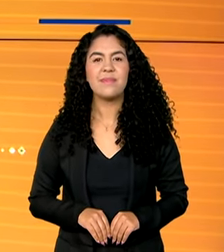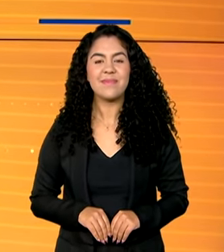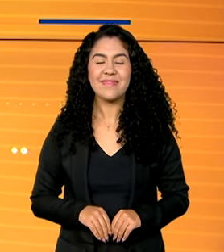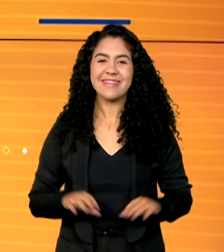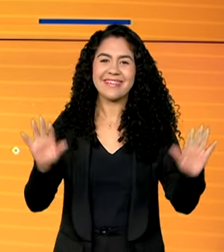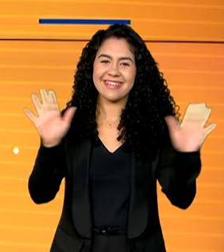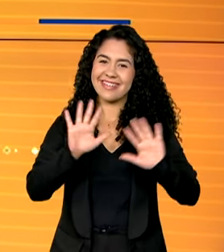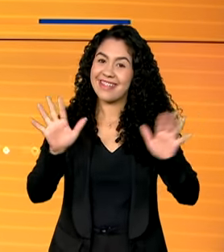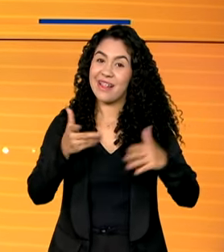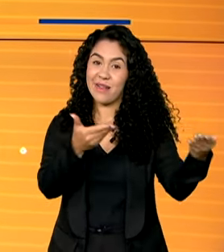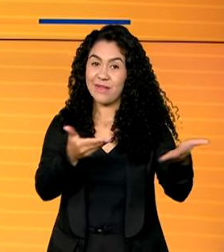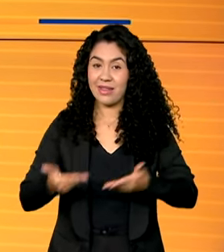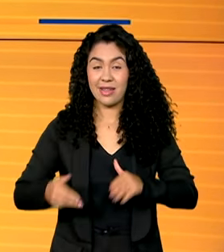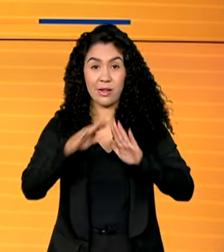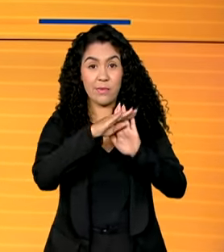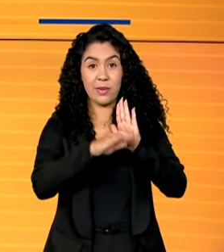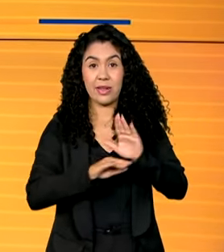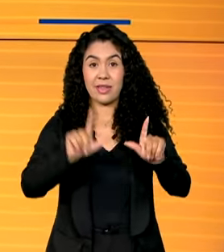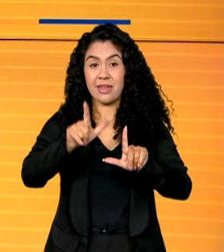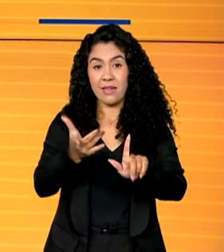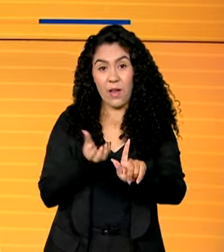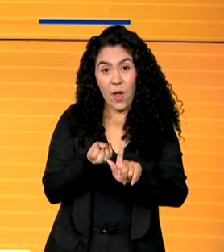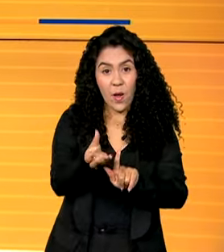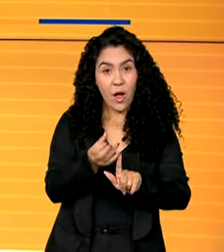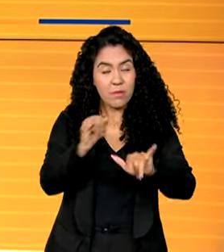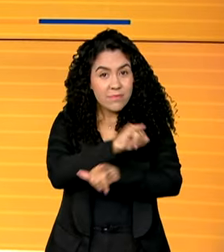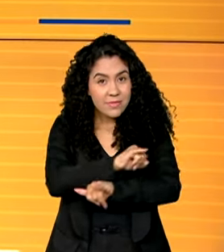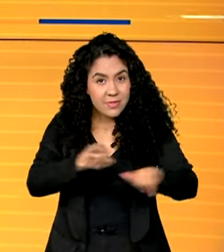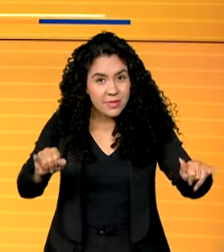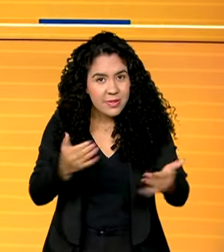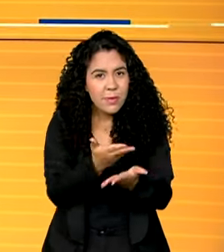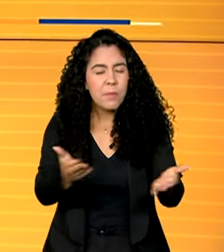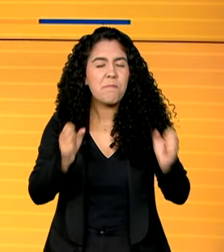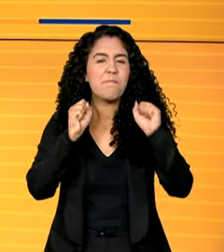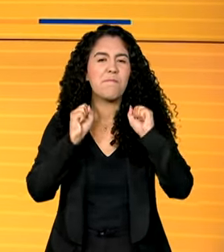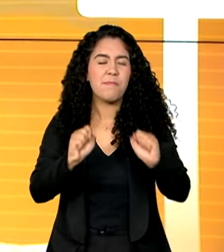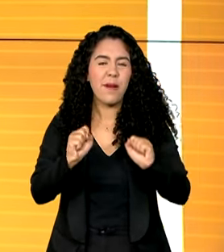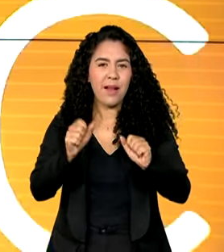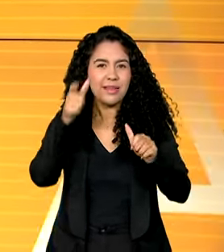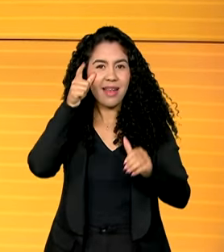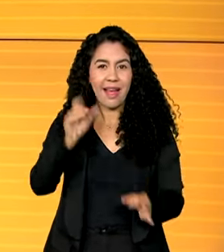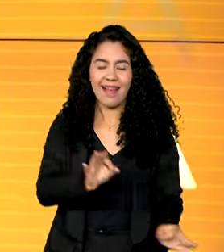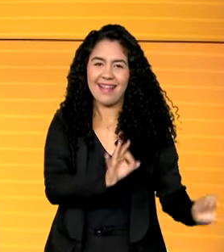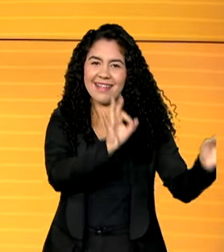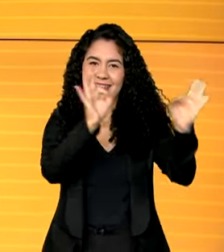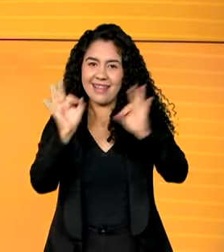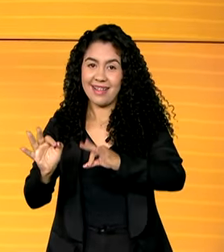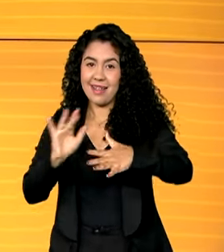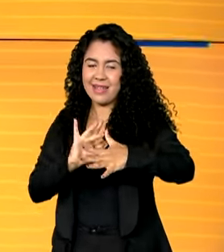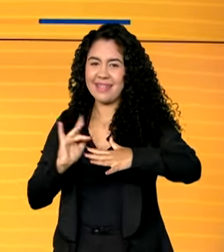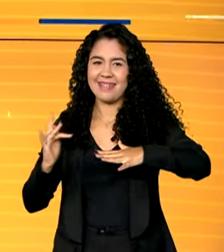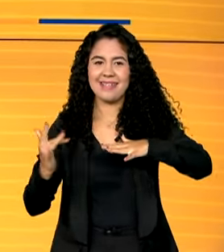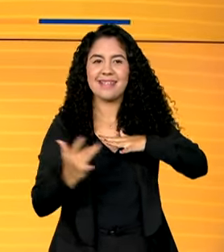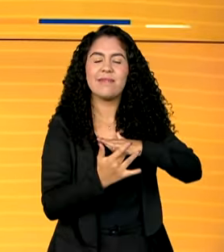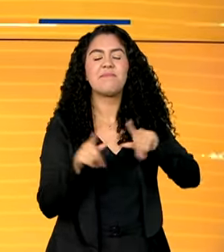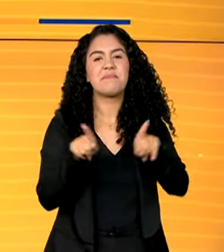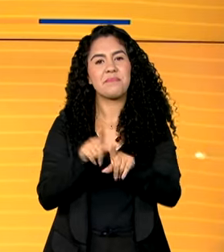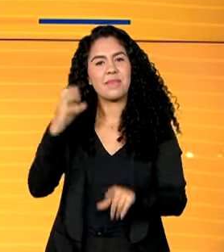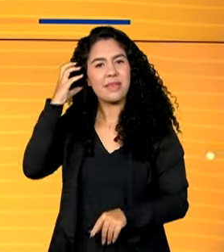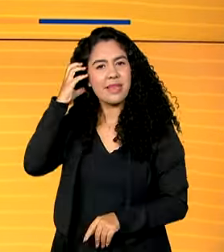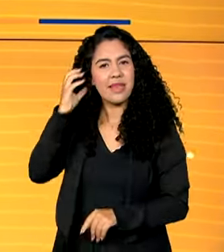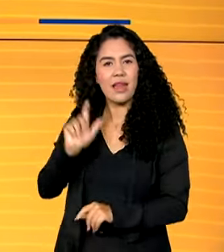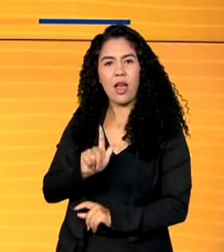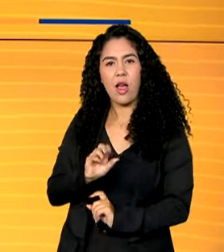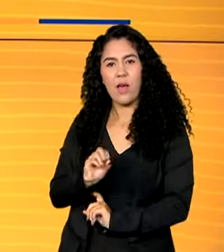Olá, seja muito bem-vindo ao canal GOV. Lembrando que você pode nos acompanhar também ao vivo pelas redes sociais e